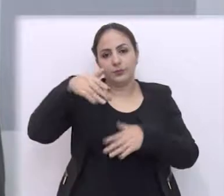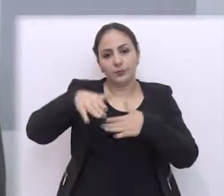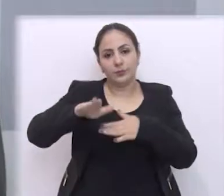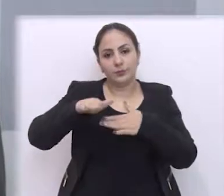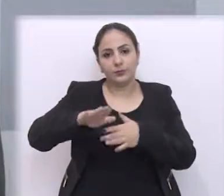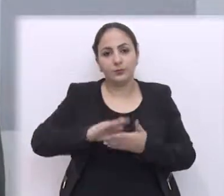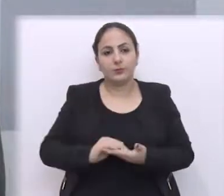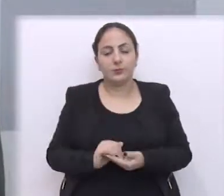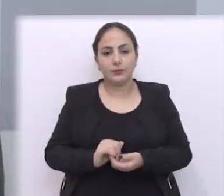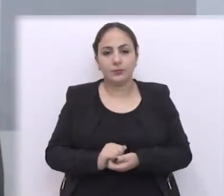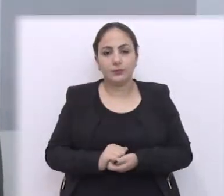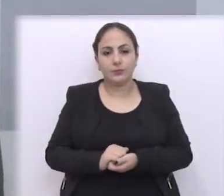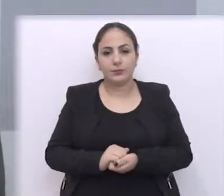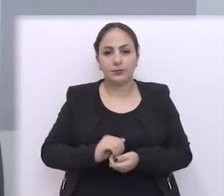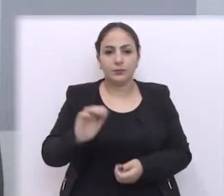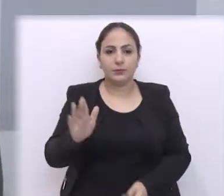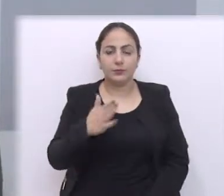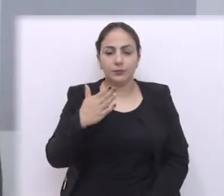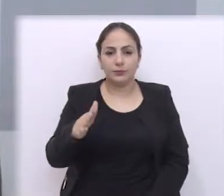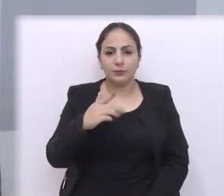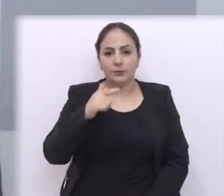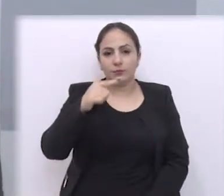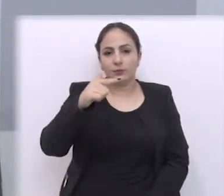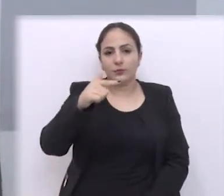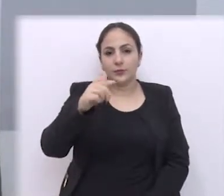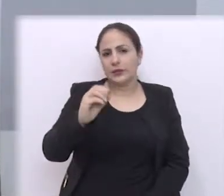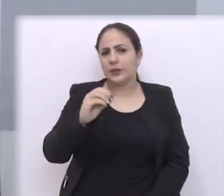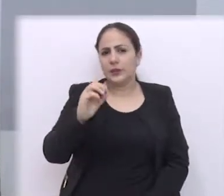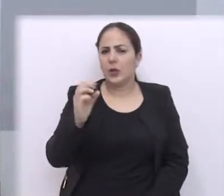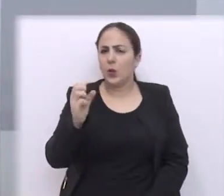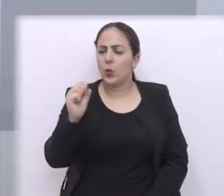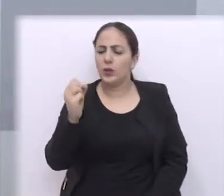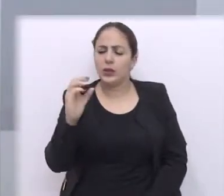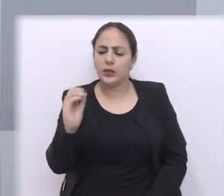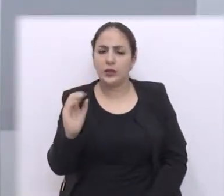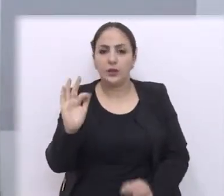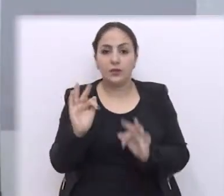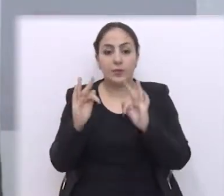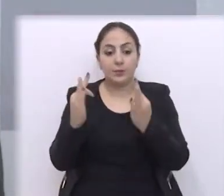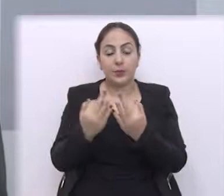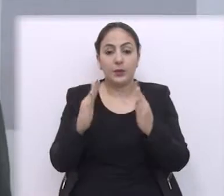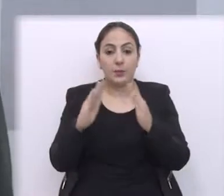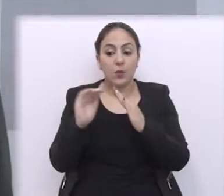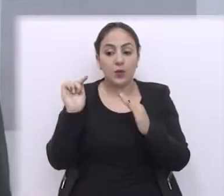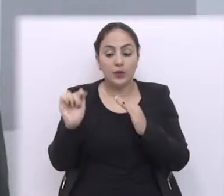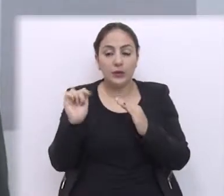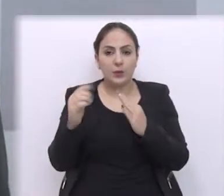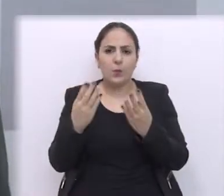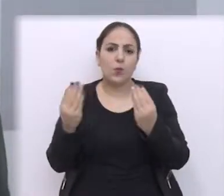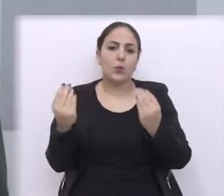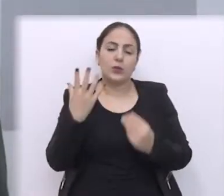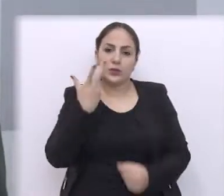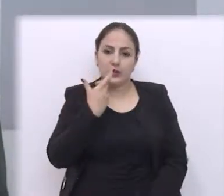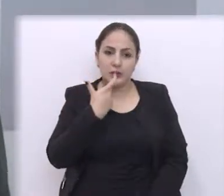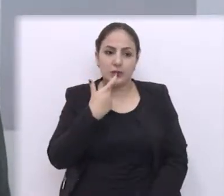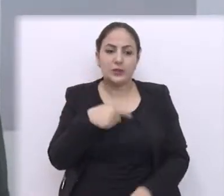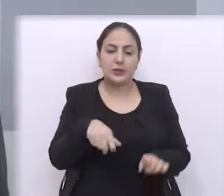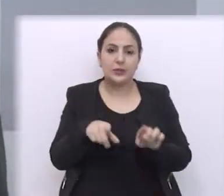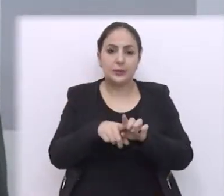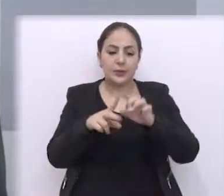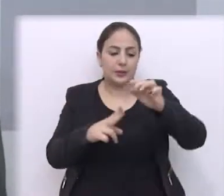a rua Sede de Setembro, mas nós temos um bairro ali onde nós temos em torno de 70, 80 famílias que moram ali, muitas crianças.